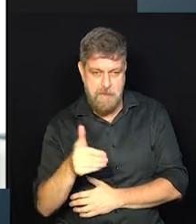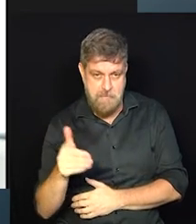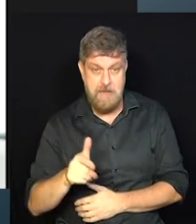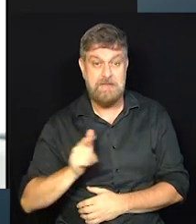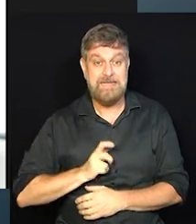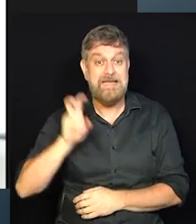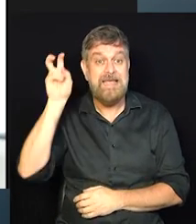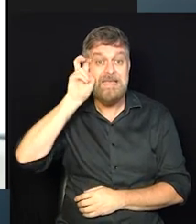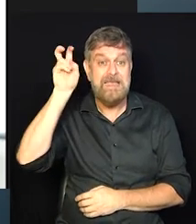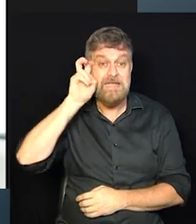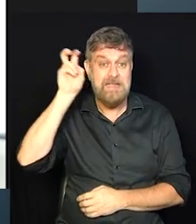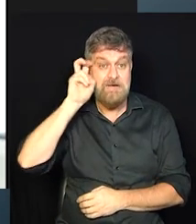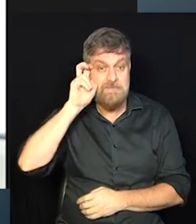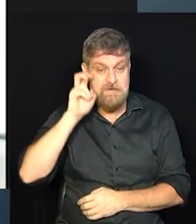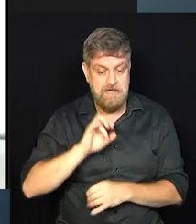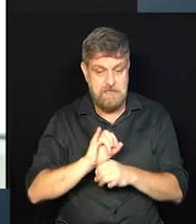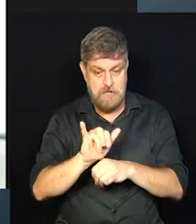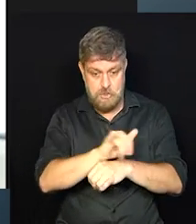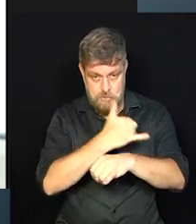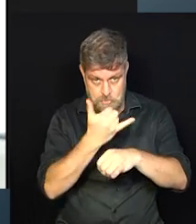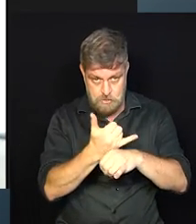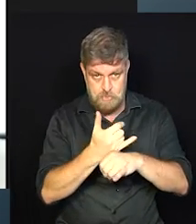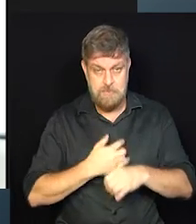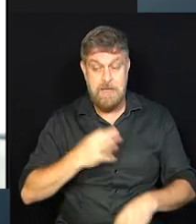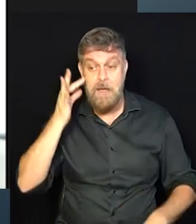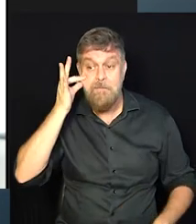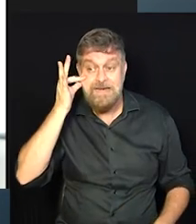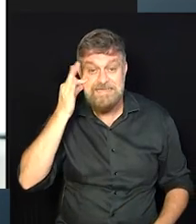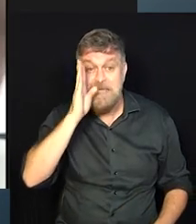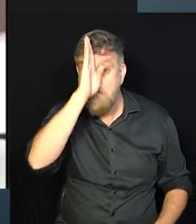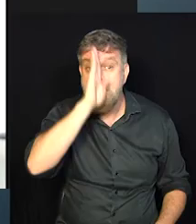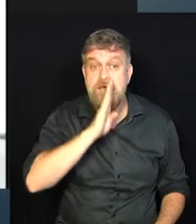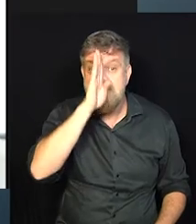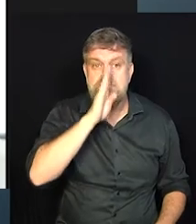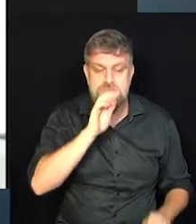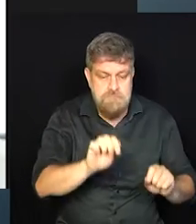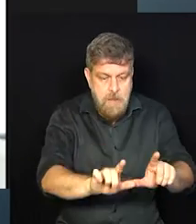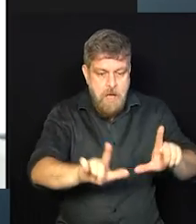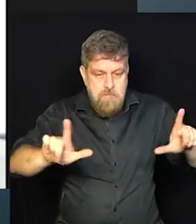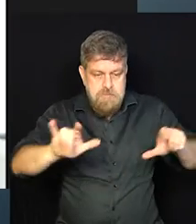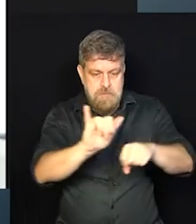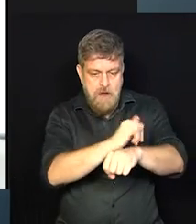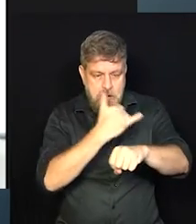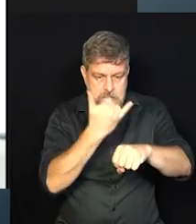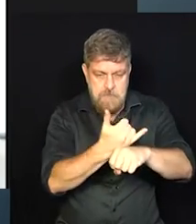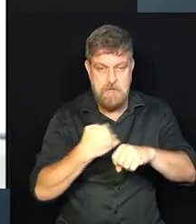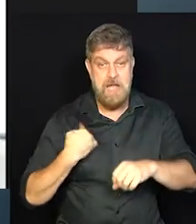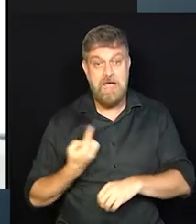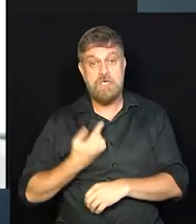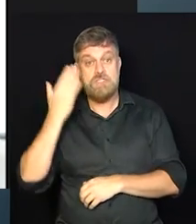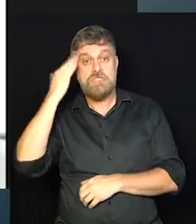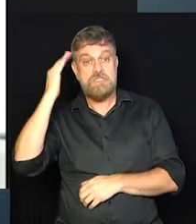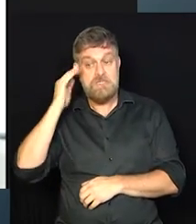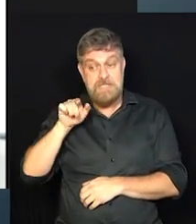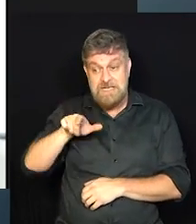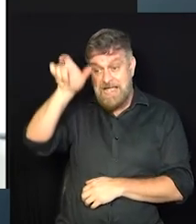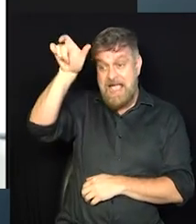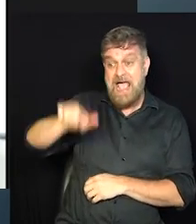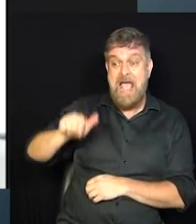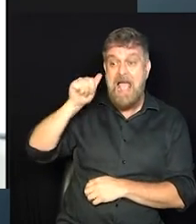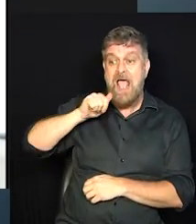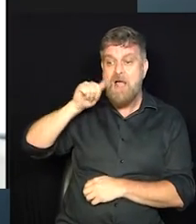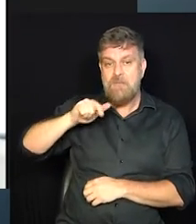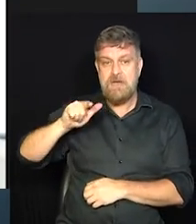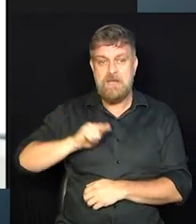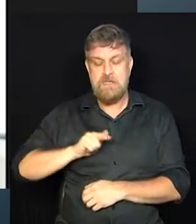toda quinta-feira ao vivo, gratuito, porque a gente entende que a mulher ela tem